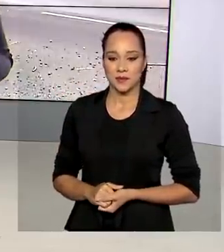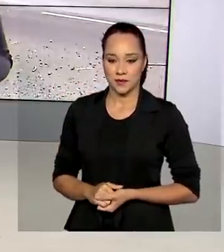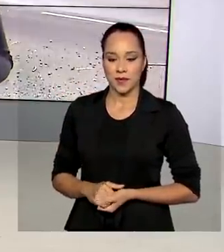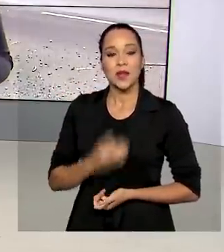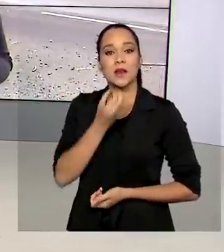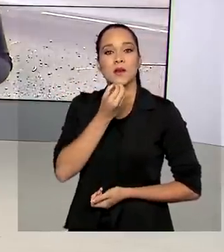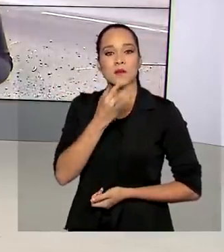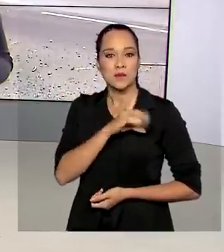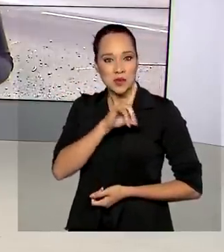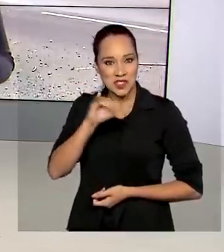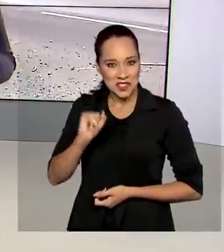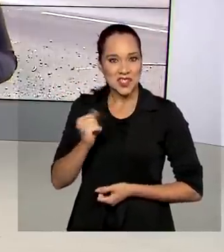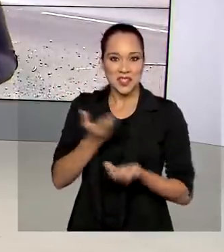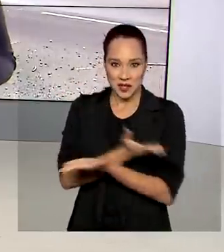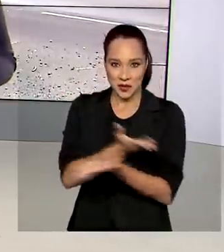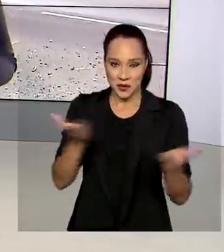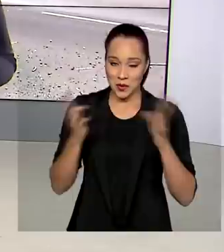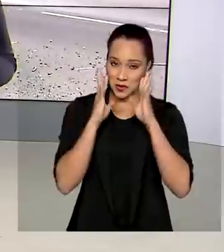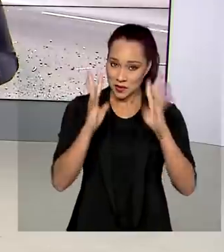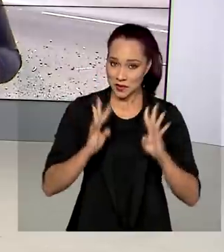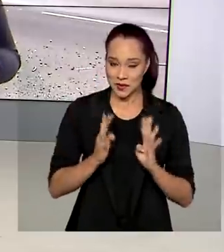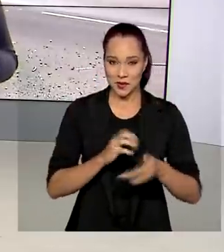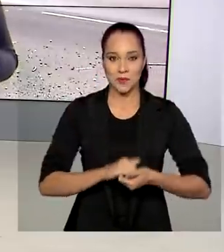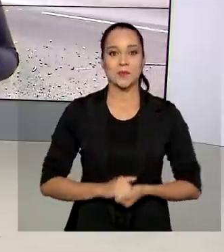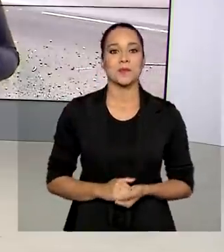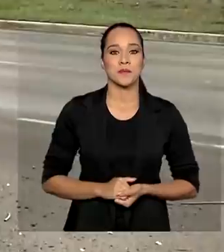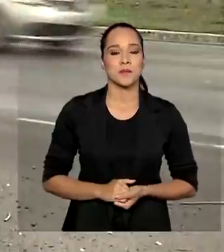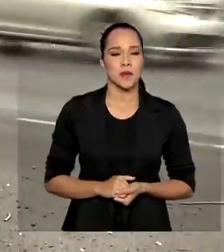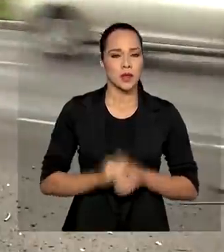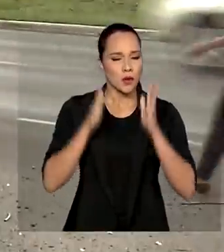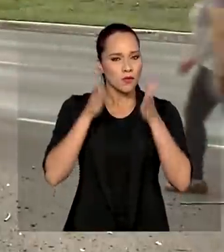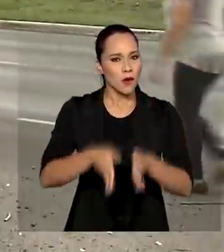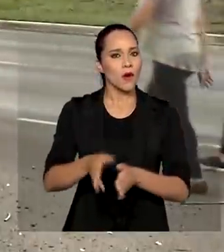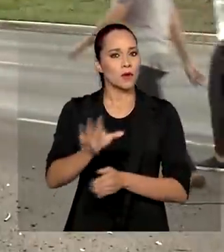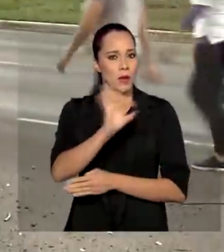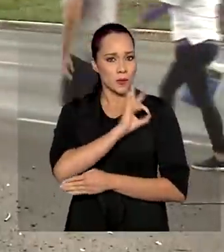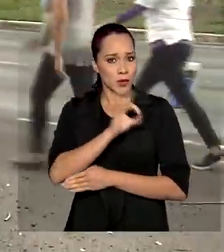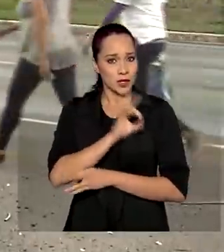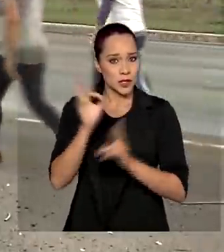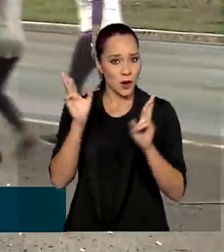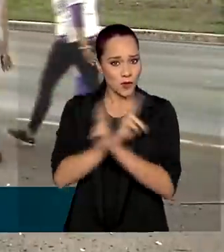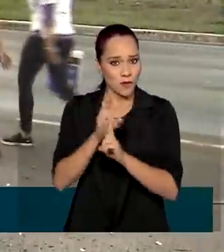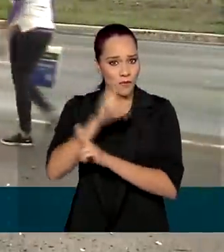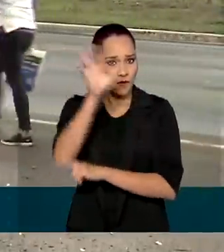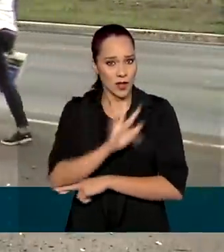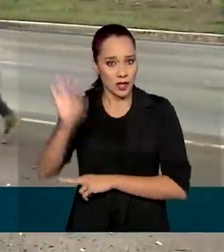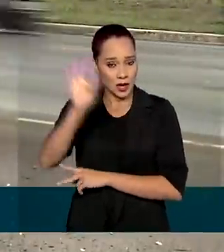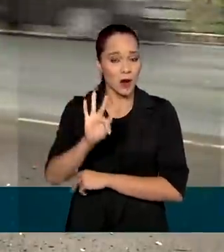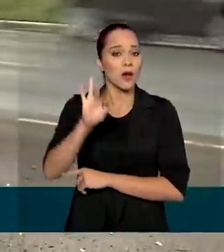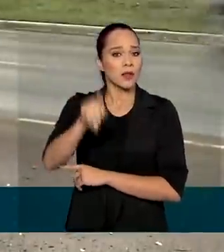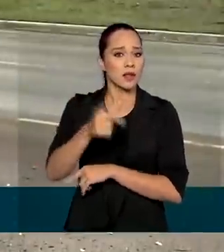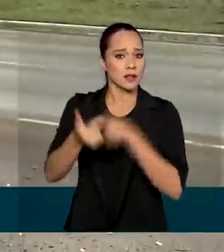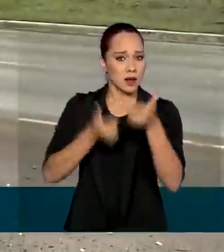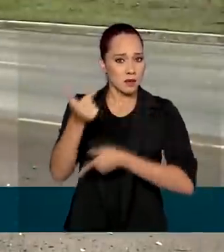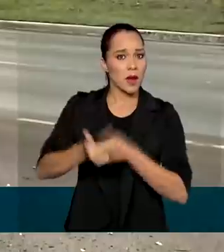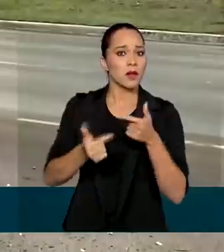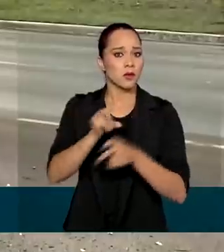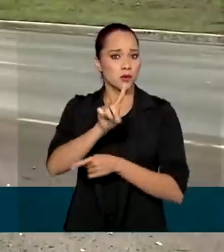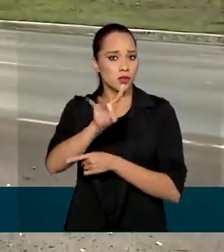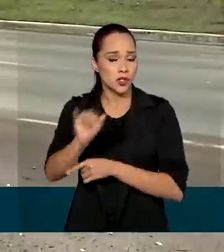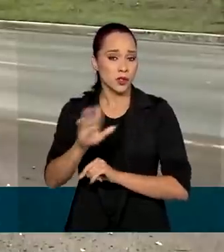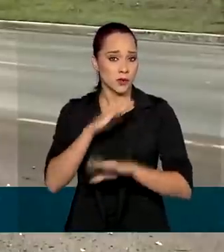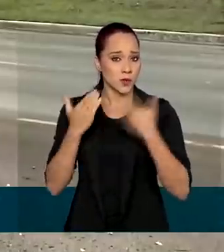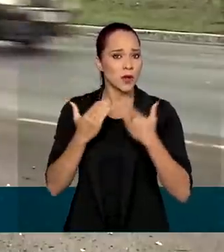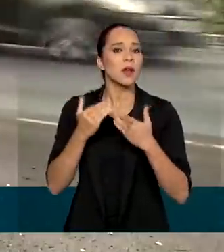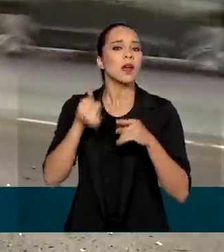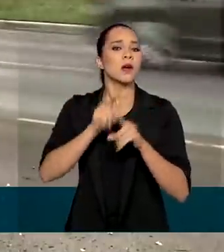Bom dia, Ana Gabriela. Bom dia a todos que nos acompanham. Olha, o foco da Polícia Rodoviária Federal nessa Operação Finados é reduzir o número de acidentes